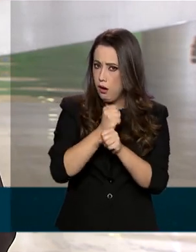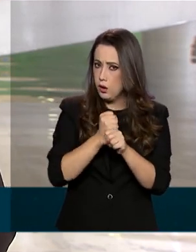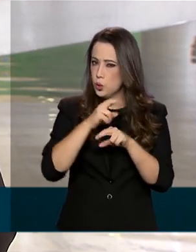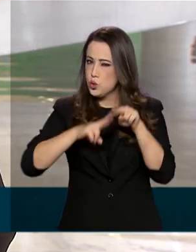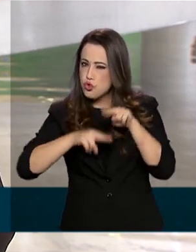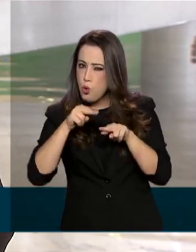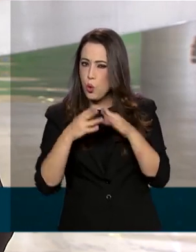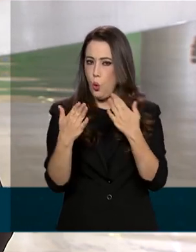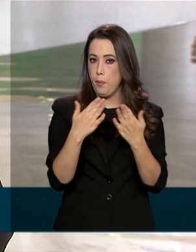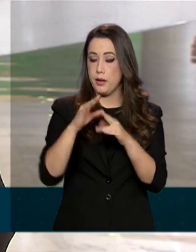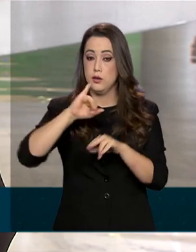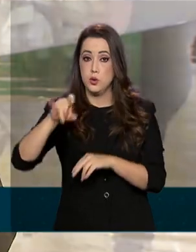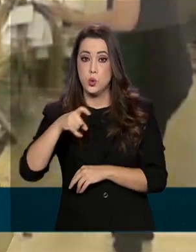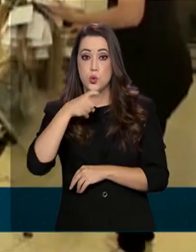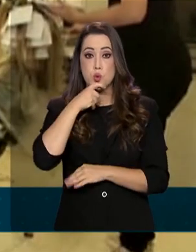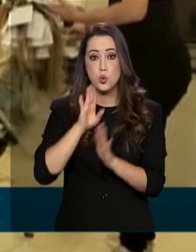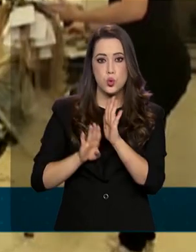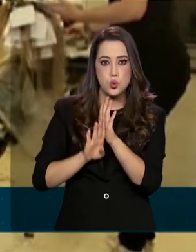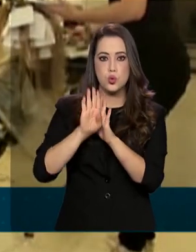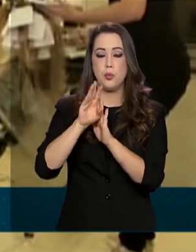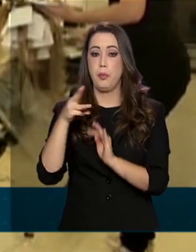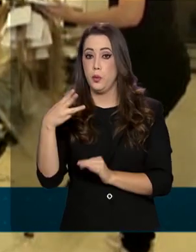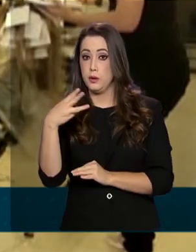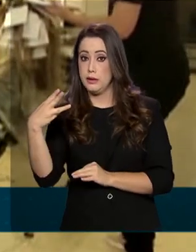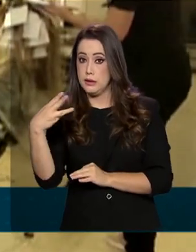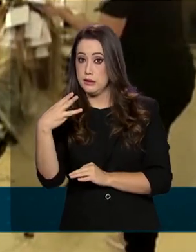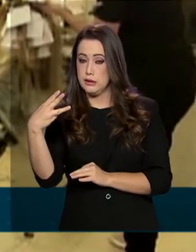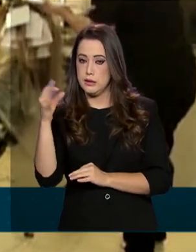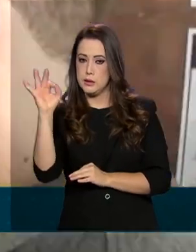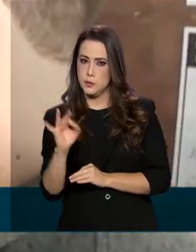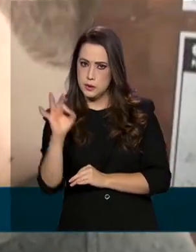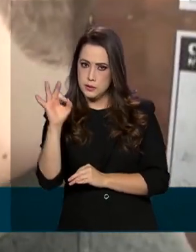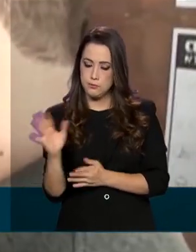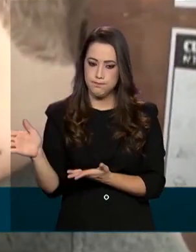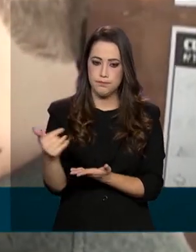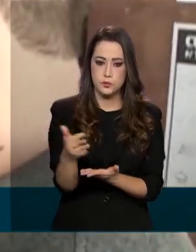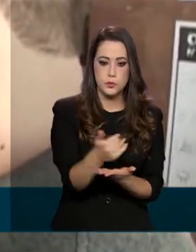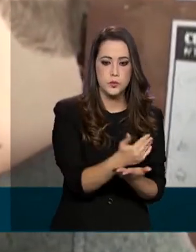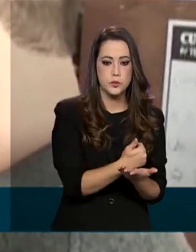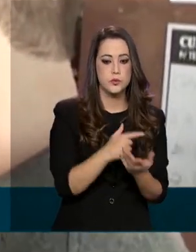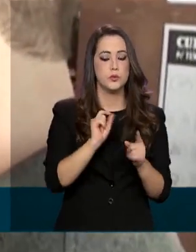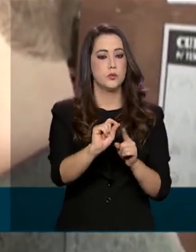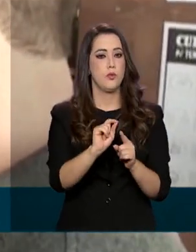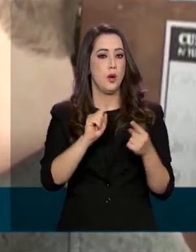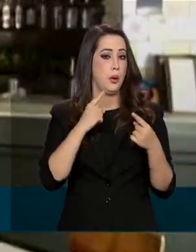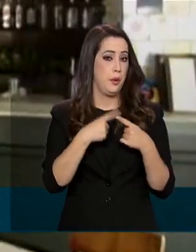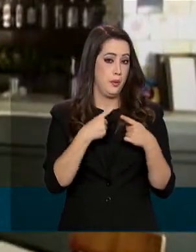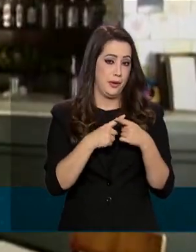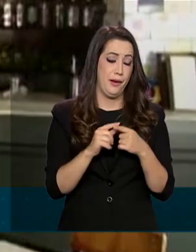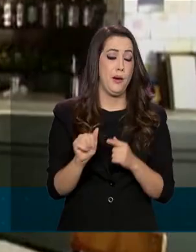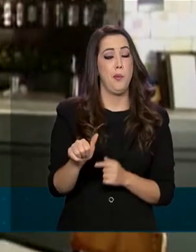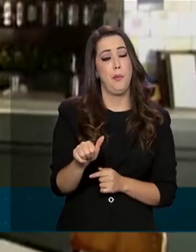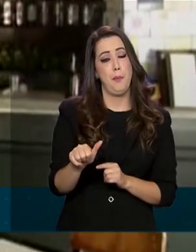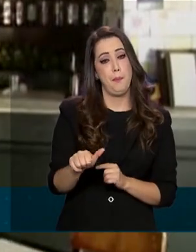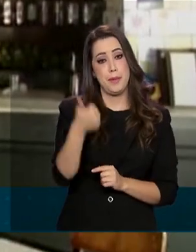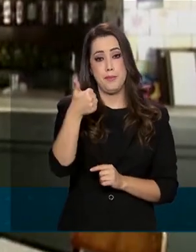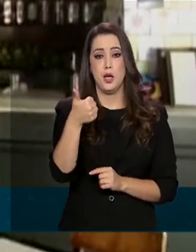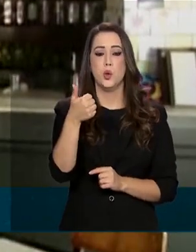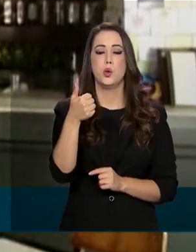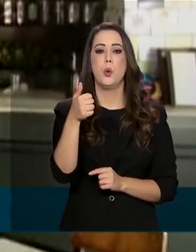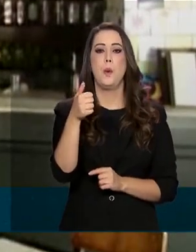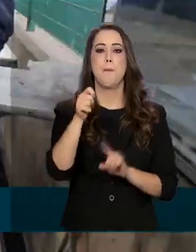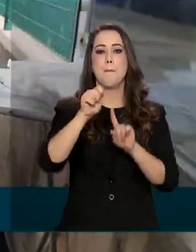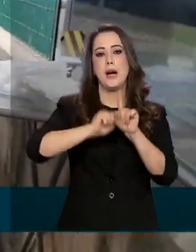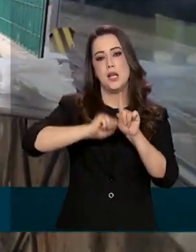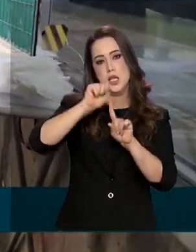% na arrecadação. Segundo a Receita Federal, isso ocorre porque o mês de julho é o primeiro mês do terceiro trimestre. É chamado um